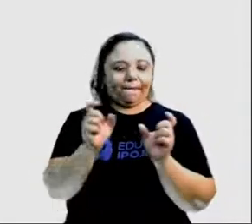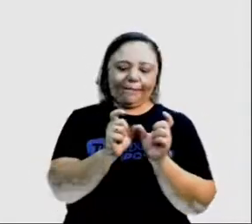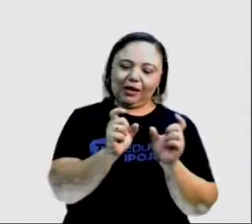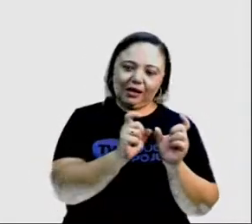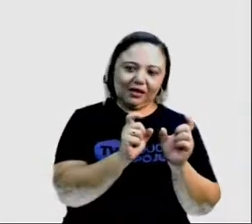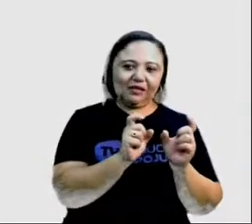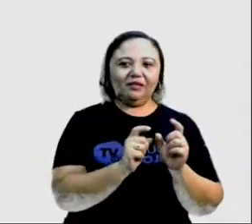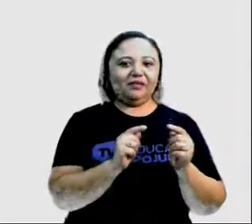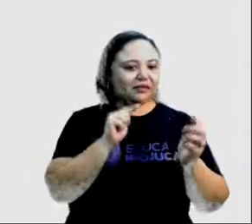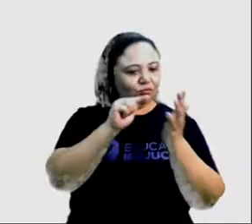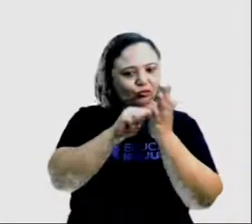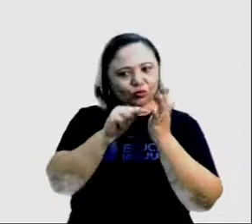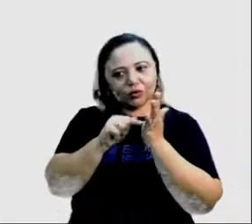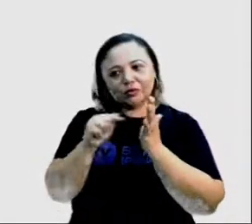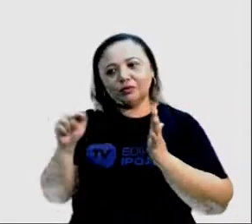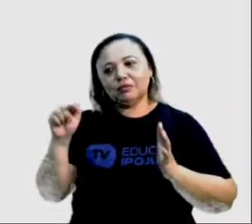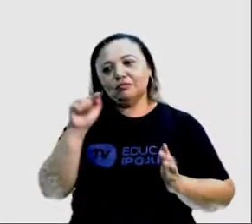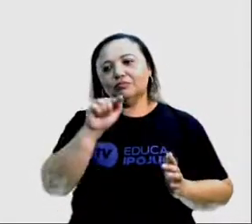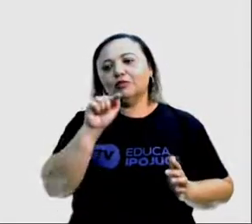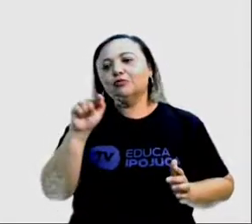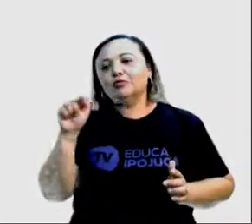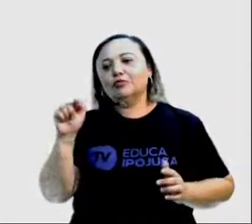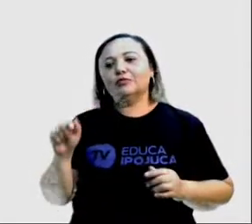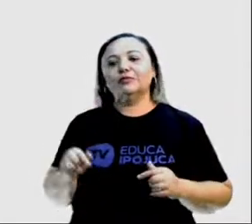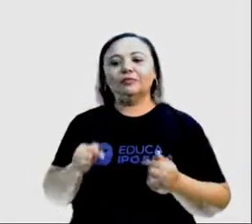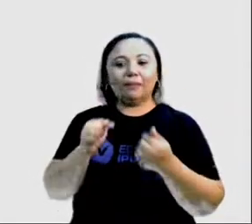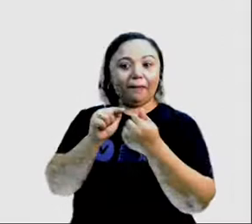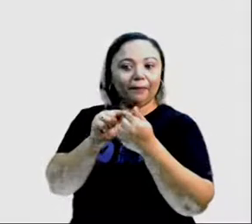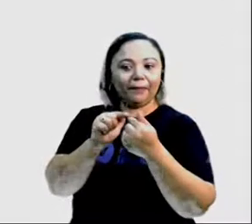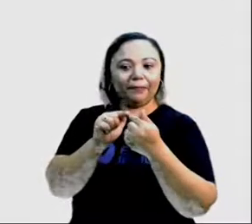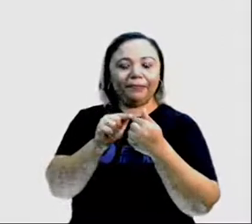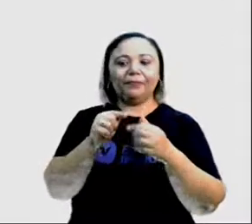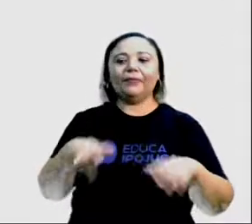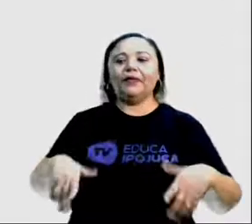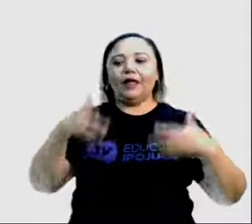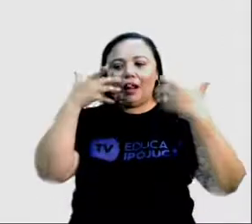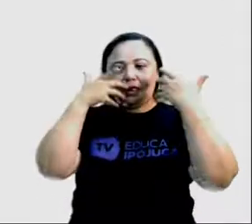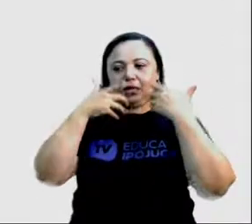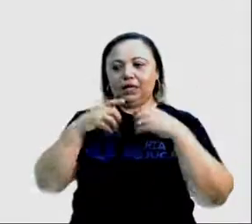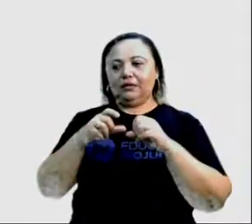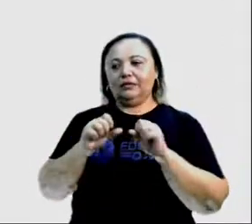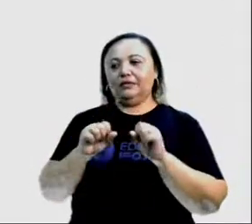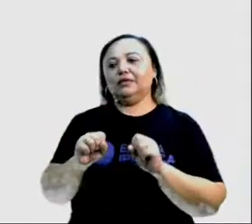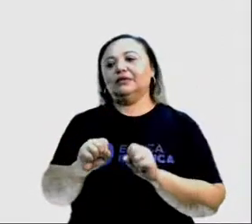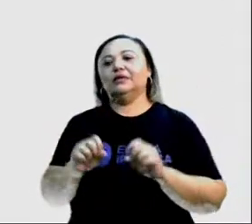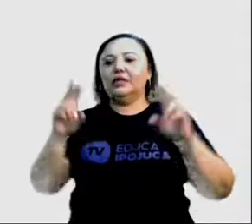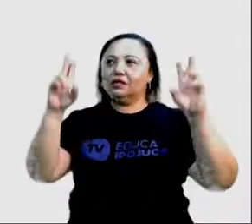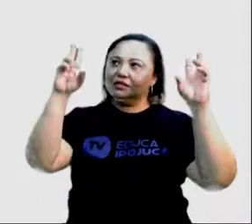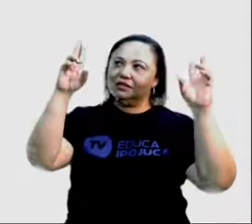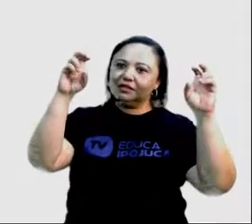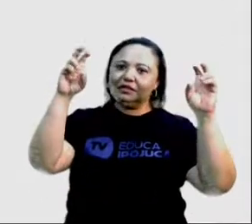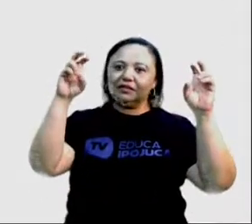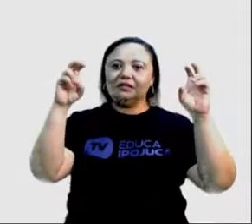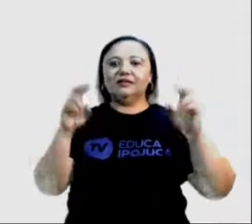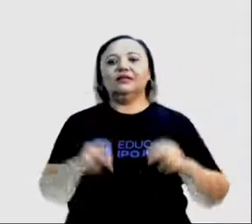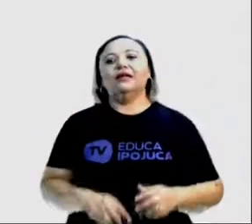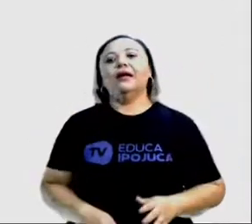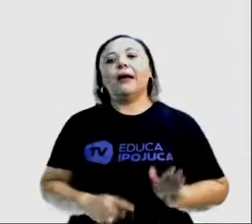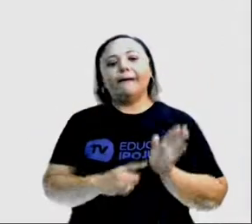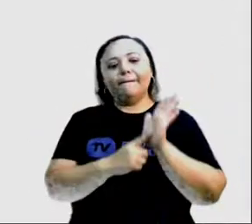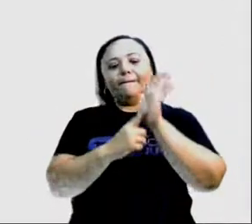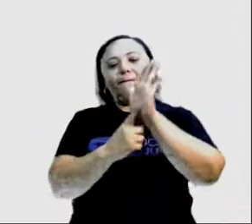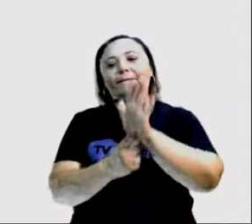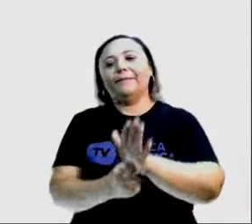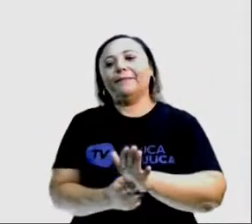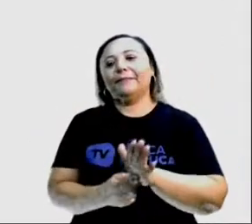mas também a pontuação fazem parte das marcas linguísticas. As aspas acima representam